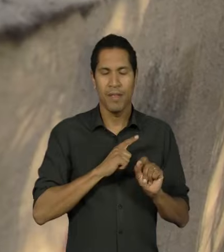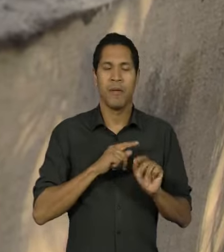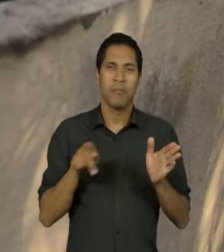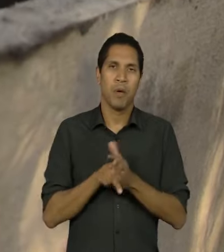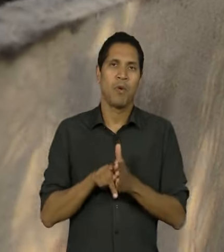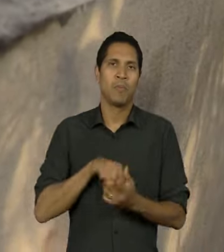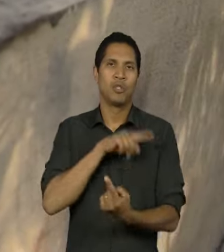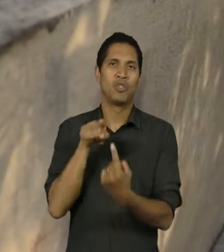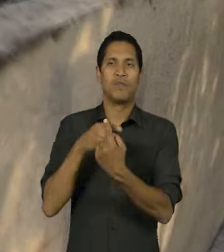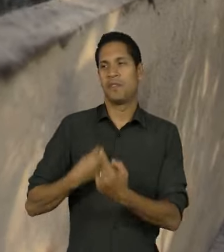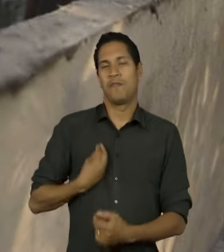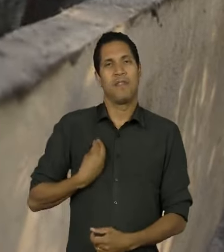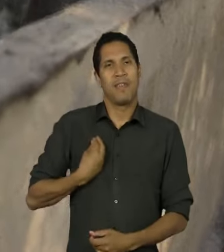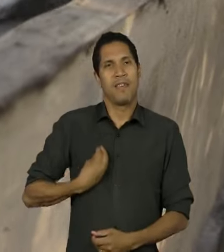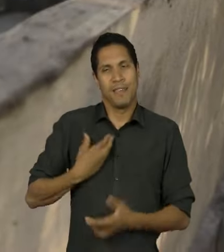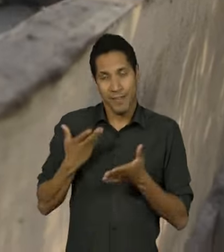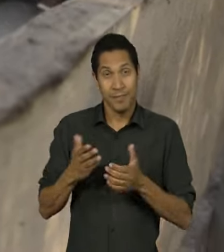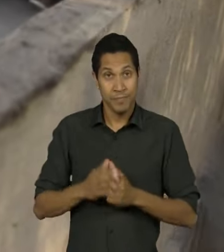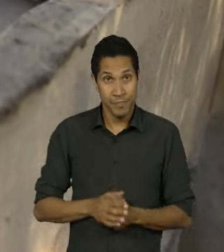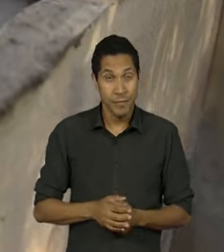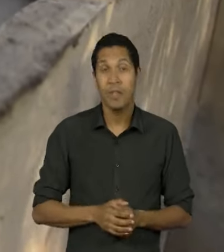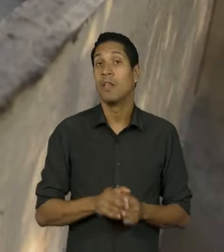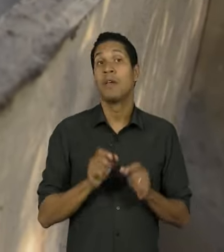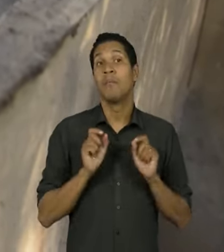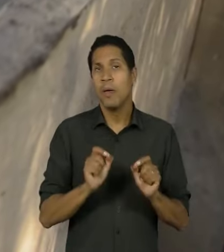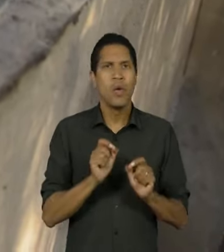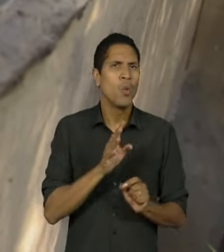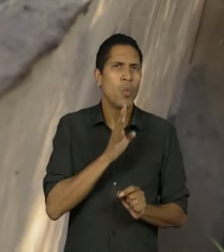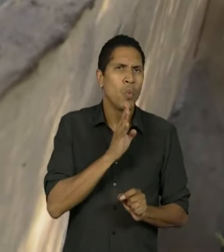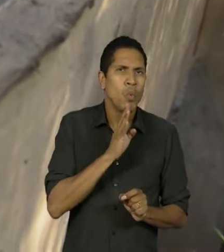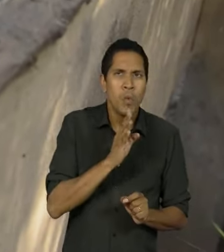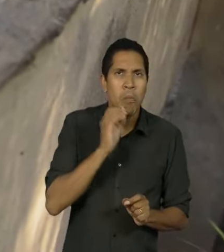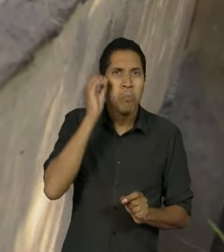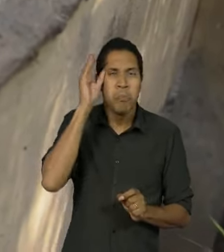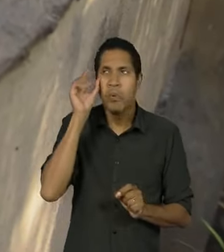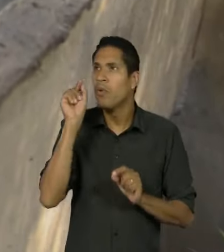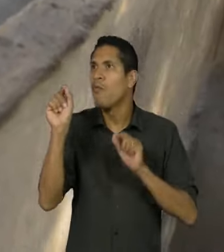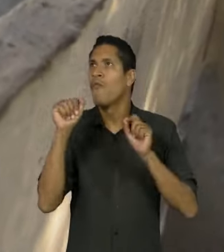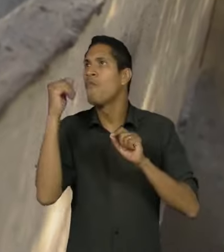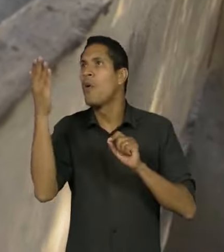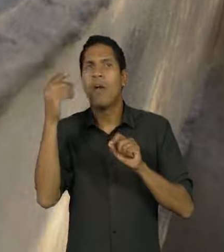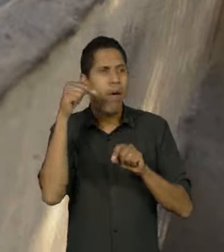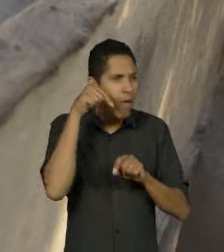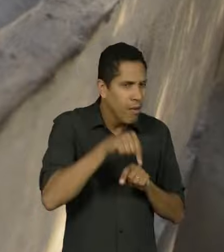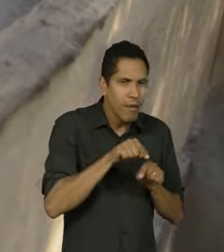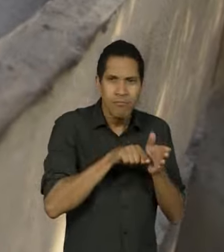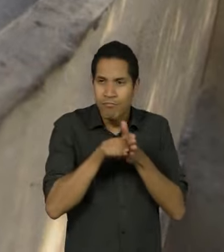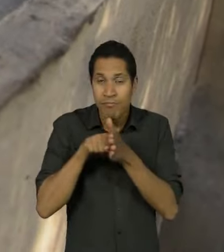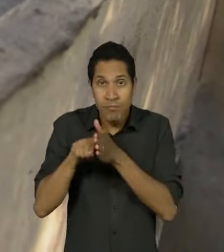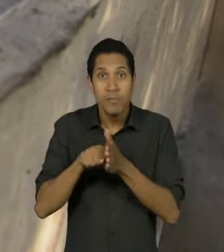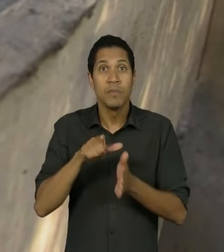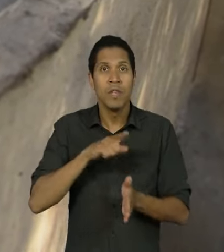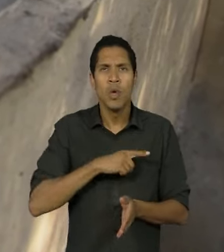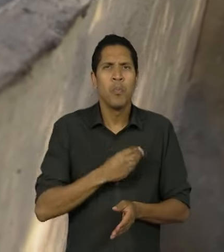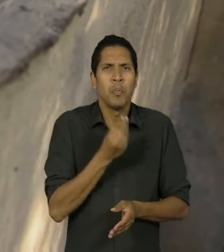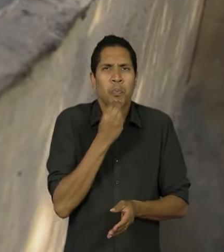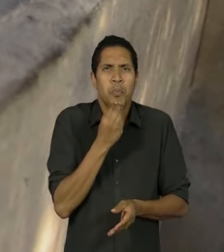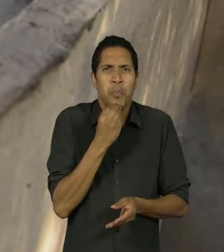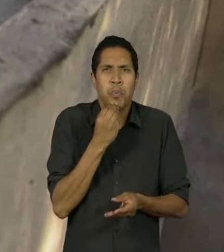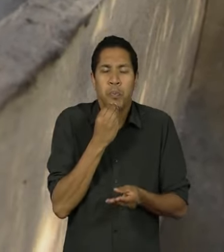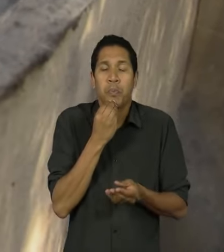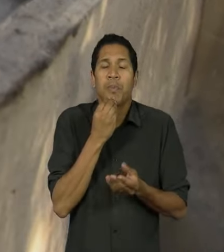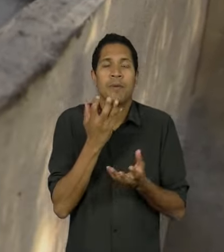de vida qualquer reconhecimento ou lá de fora ou aqui de dentro de qualquer escala cria essa oportunidade de